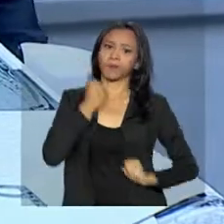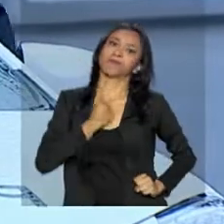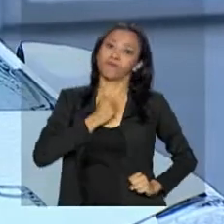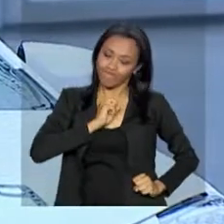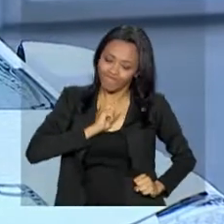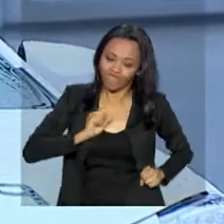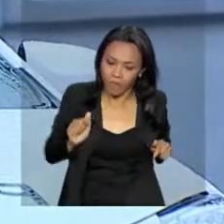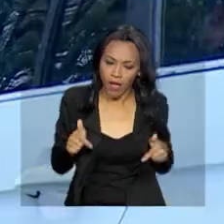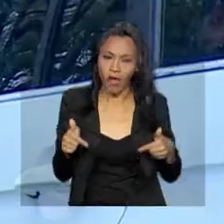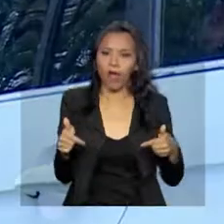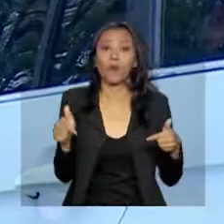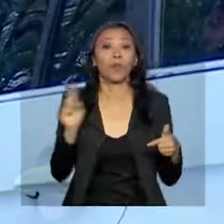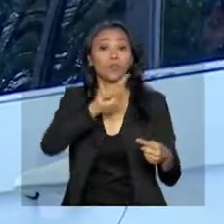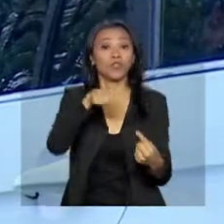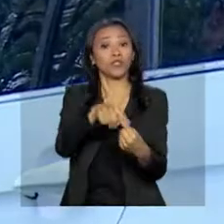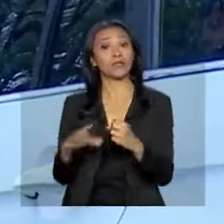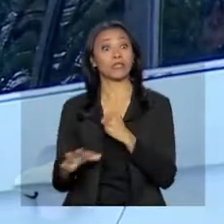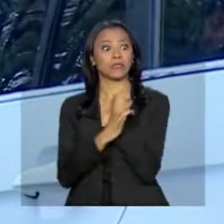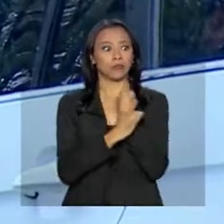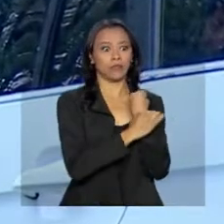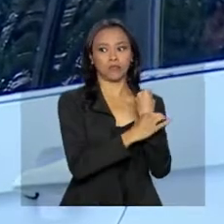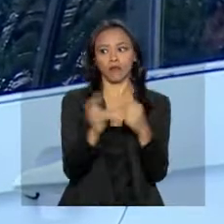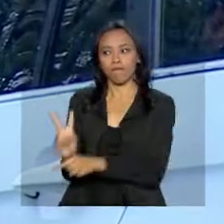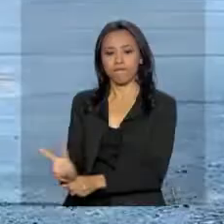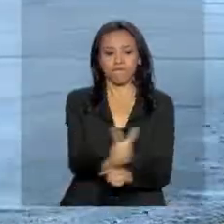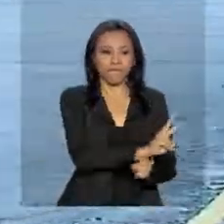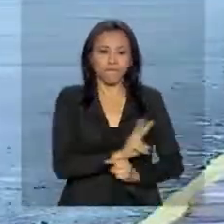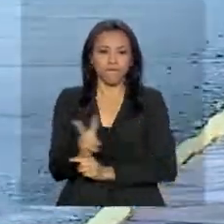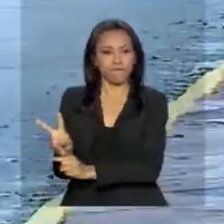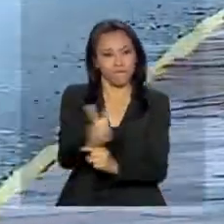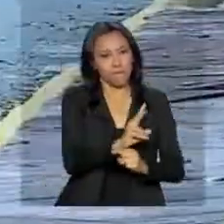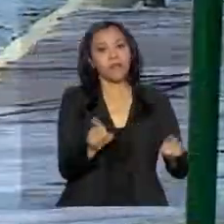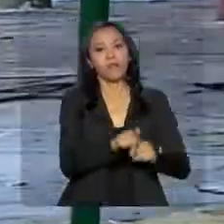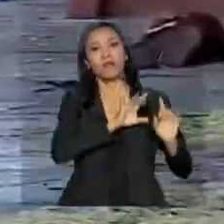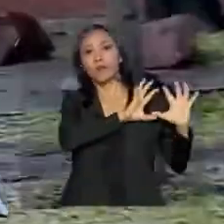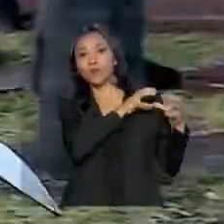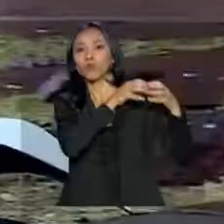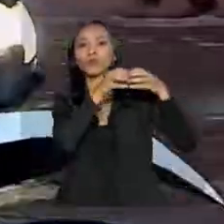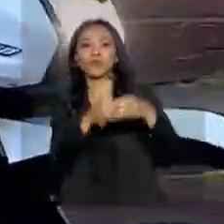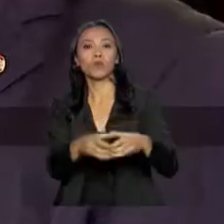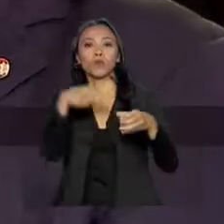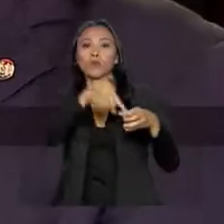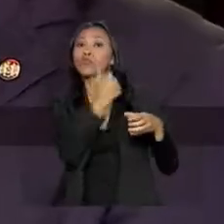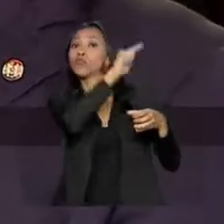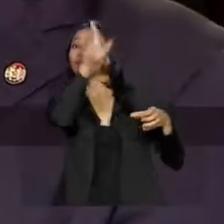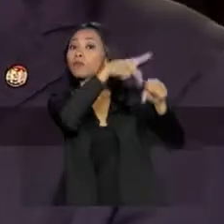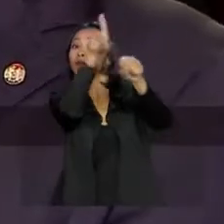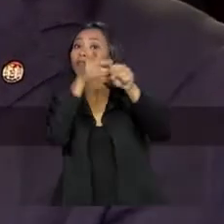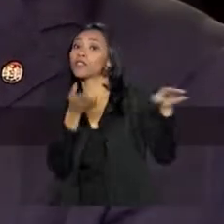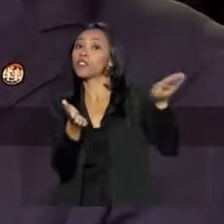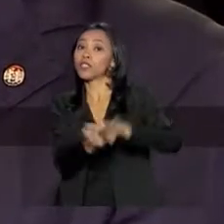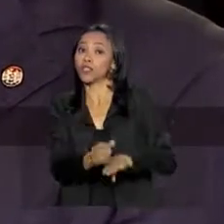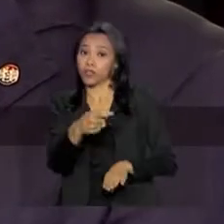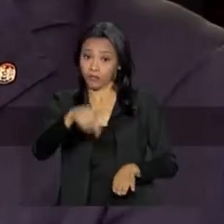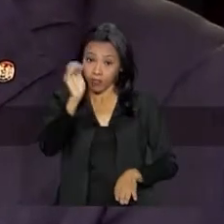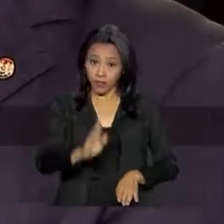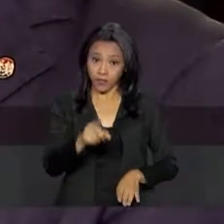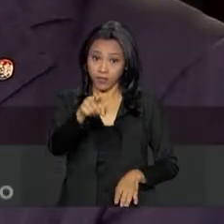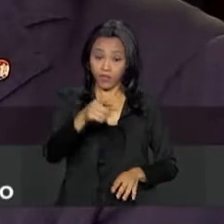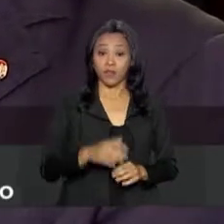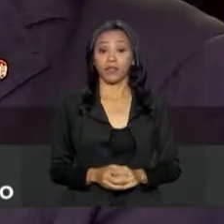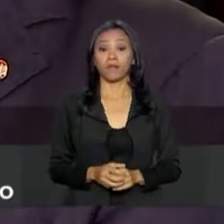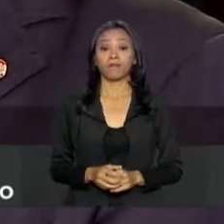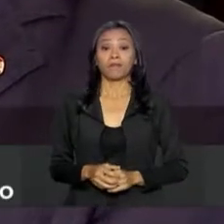trabalham no esquema de segurança do Palácio e das delegações estrangeiras que chegam ao país. Temos 94 delegações